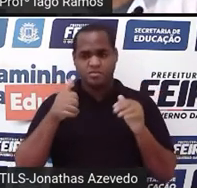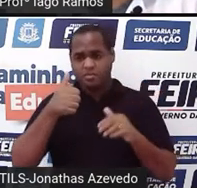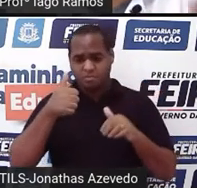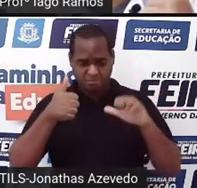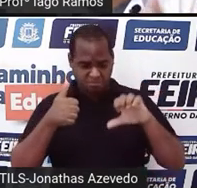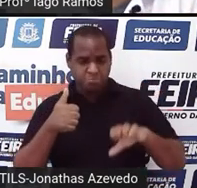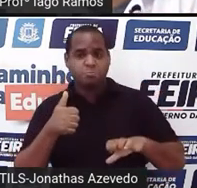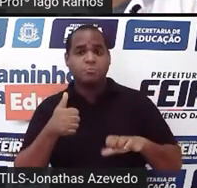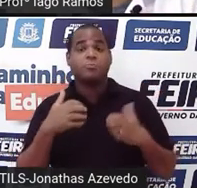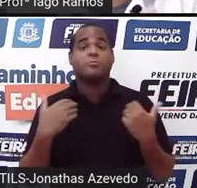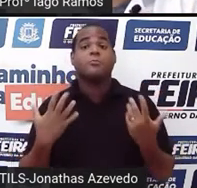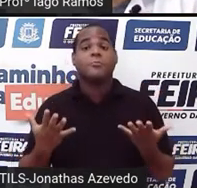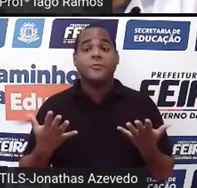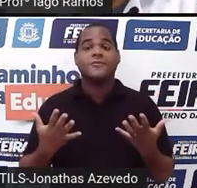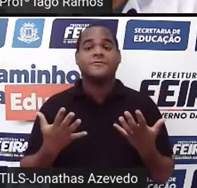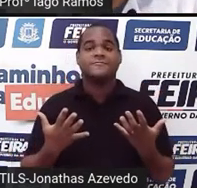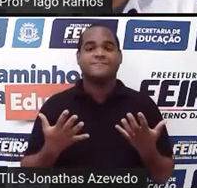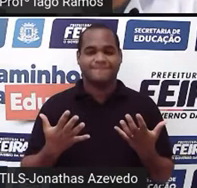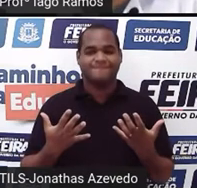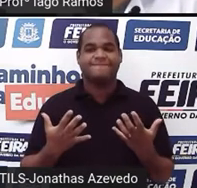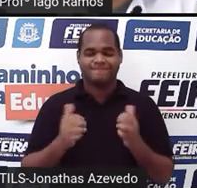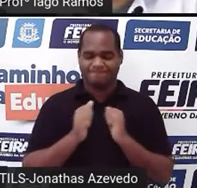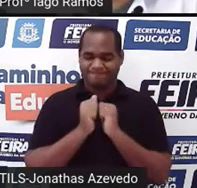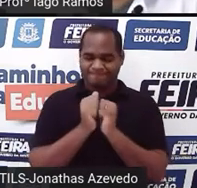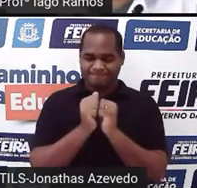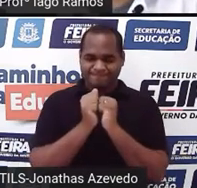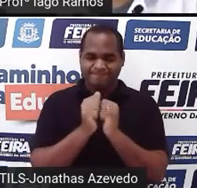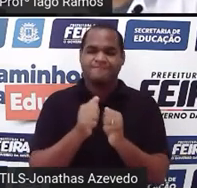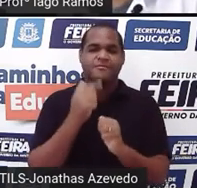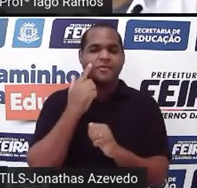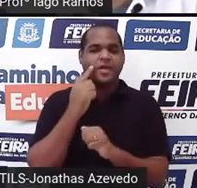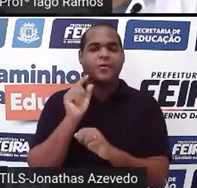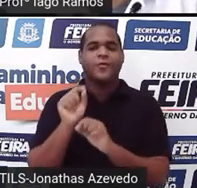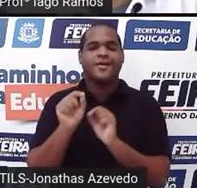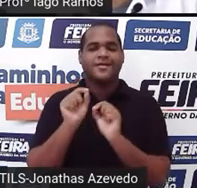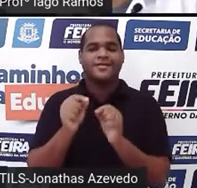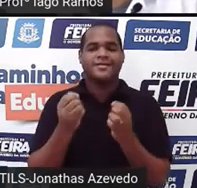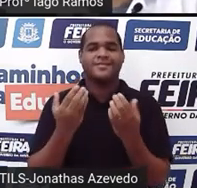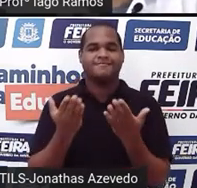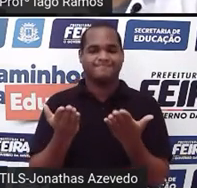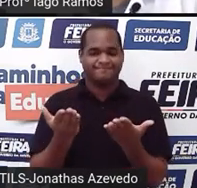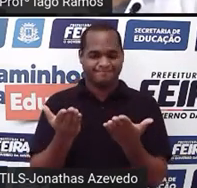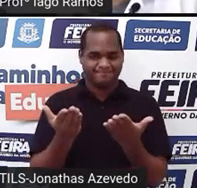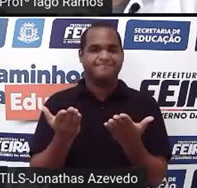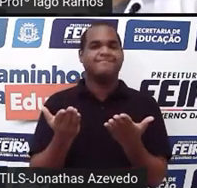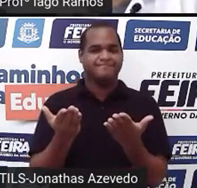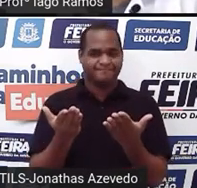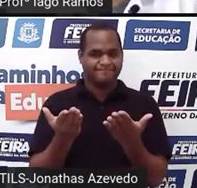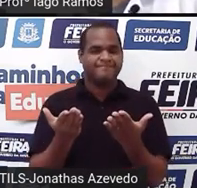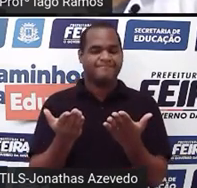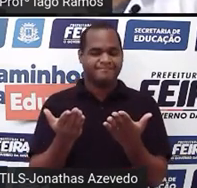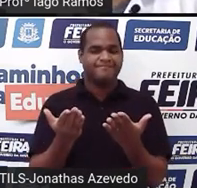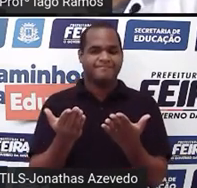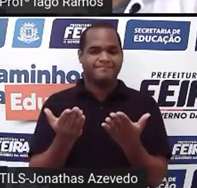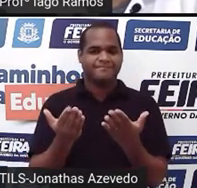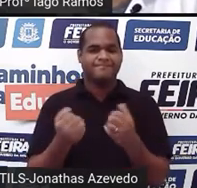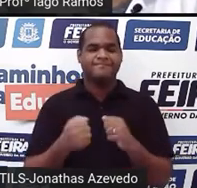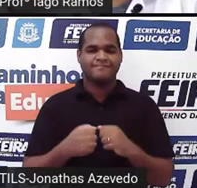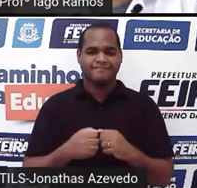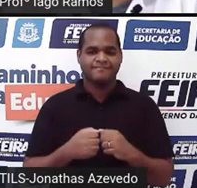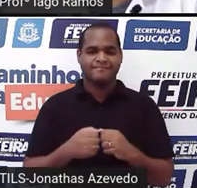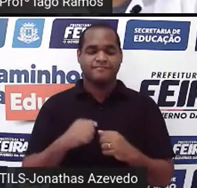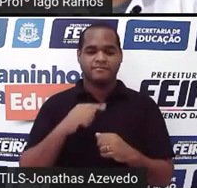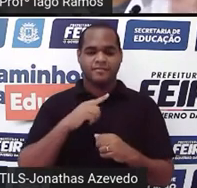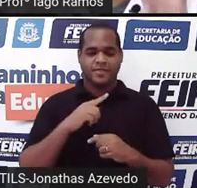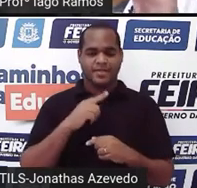bom? Então, vamos juntos? E aí, a gente sempre usa aqui, ó. A nossa... A nossa